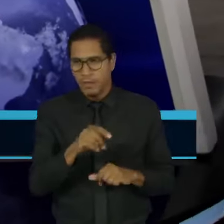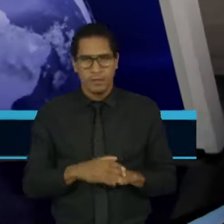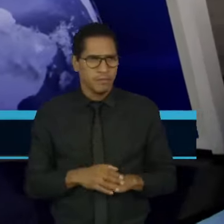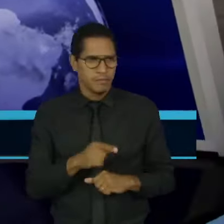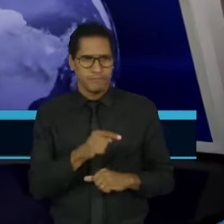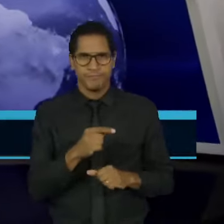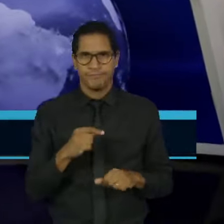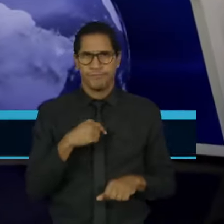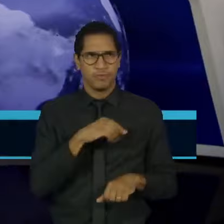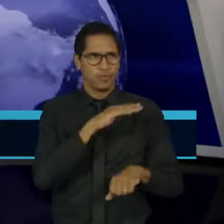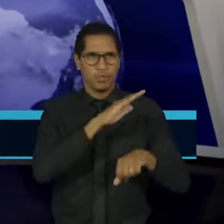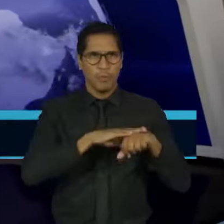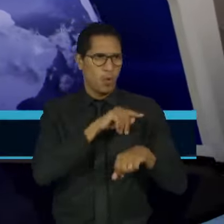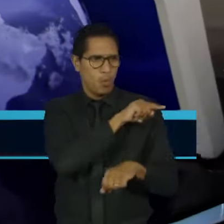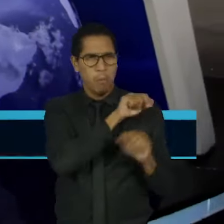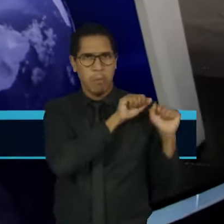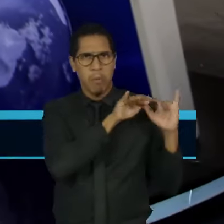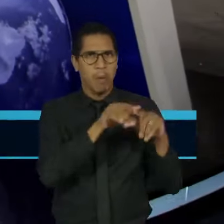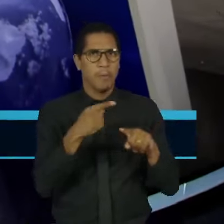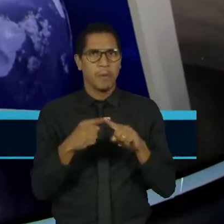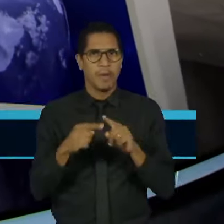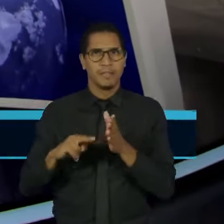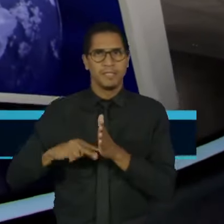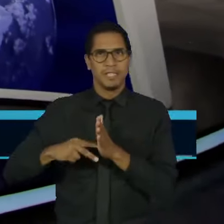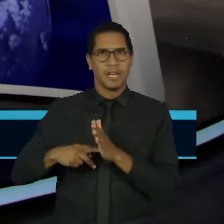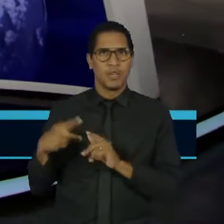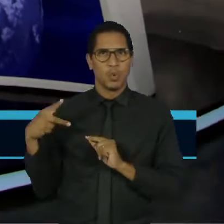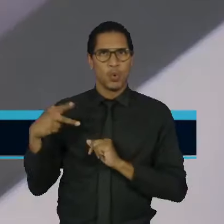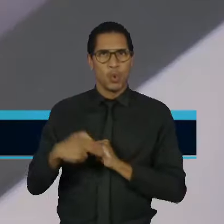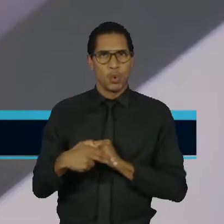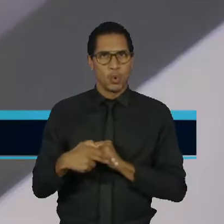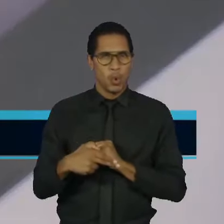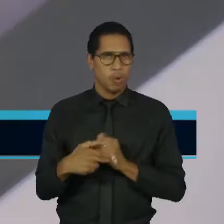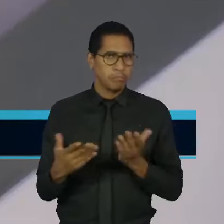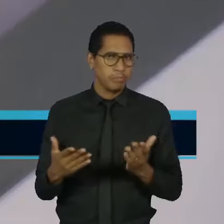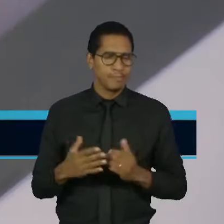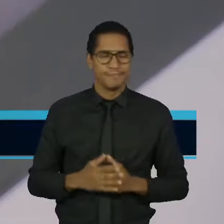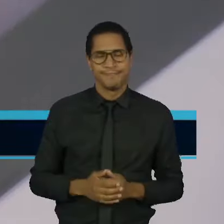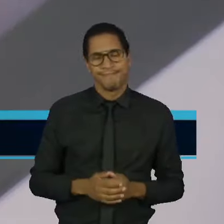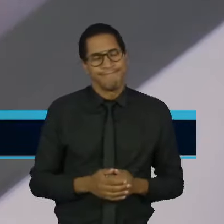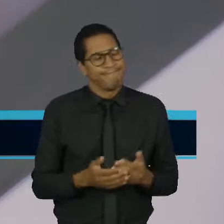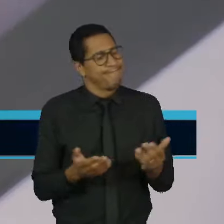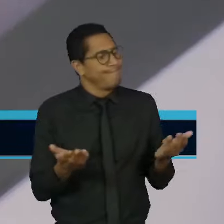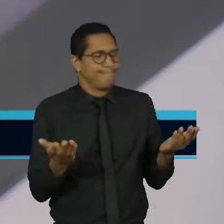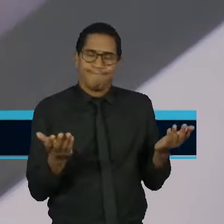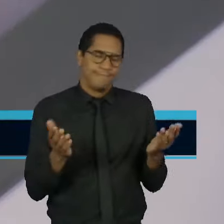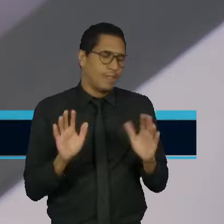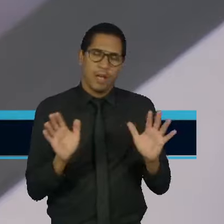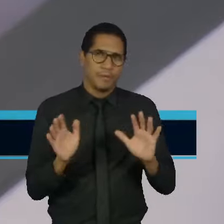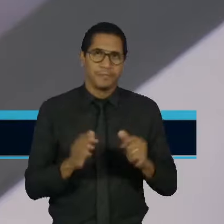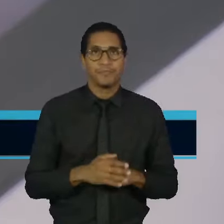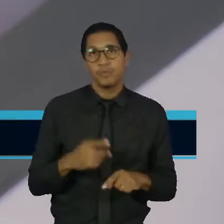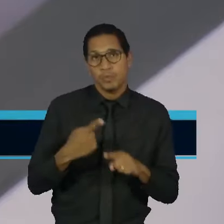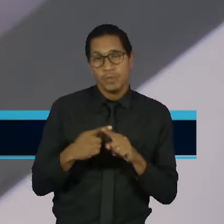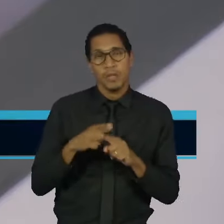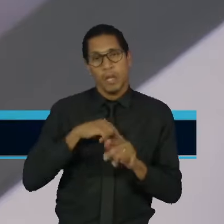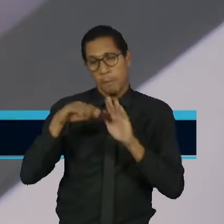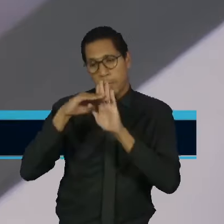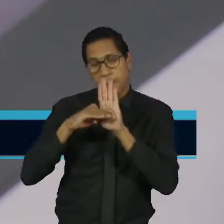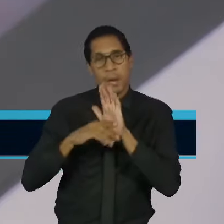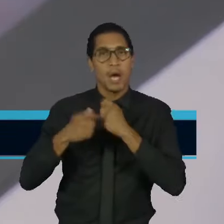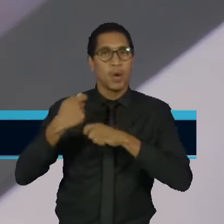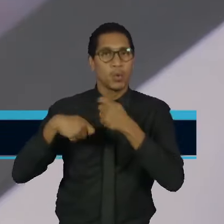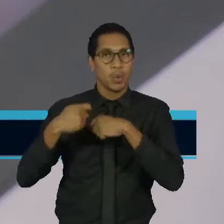porque ele cortou privilégios dos sindicatos? Eu acho que isso não para muito em pé, Karen, porque o pacote contém uma série de